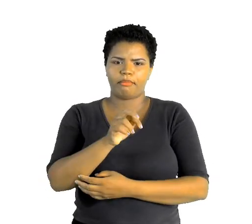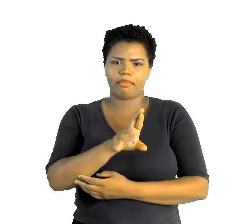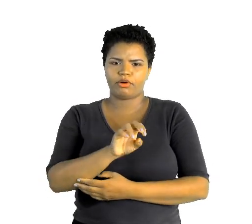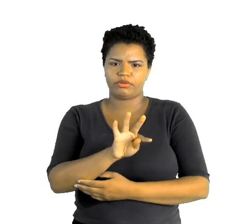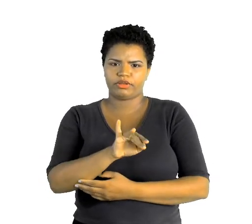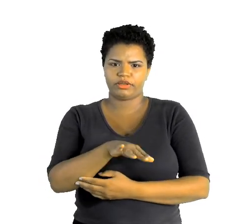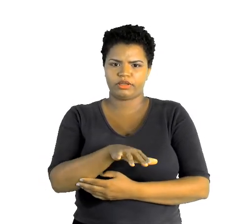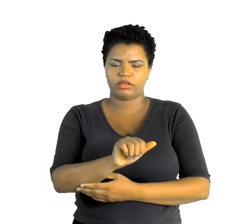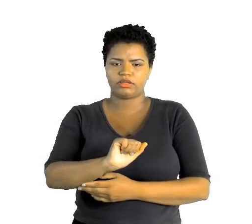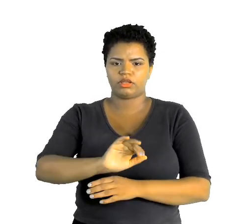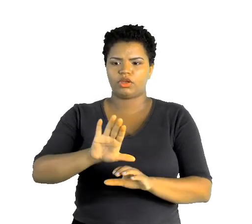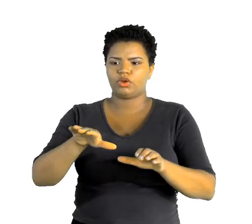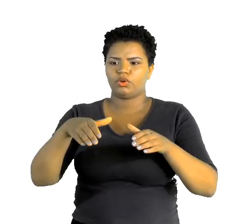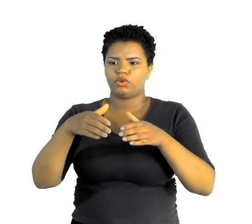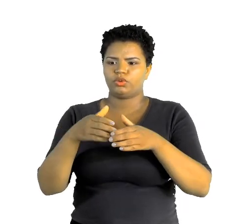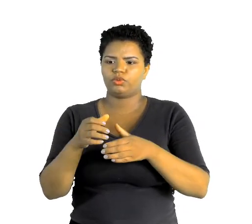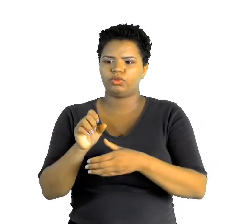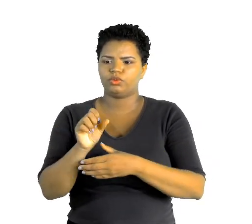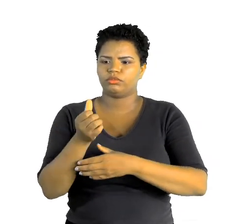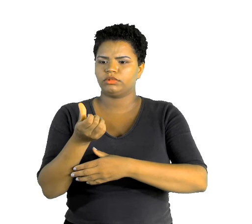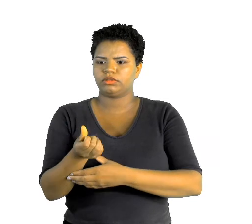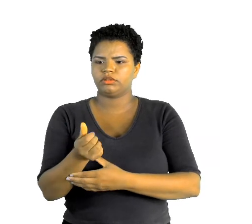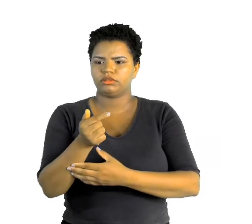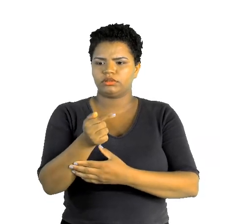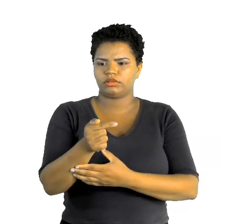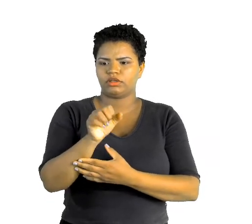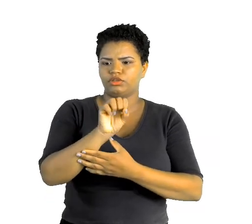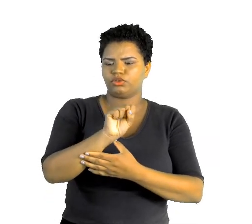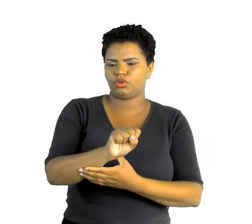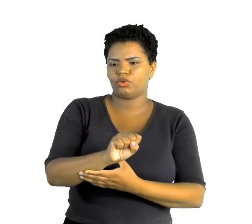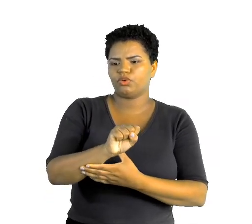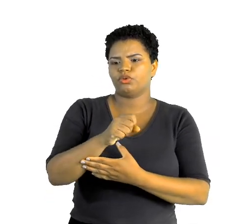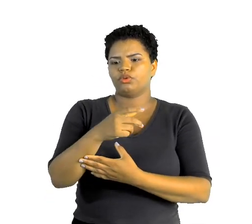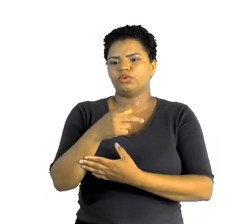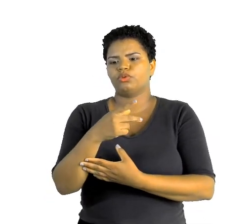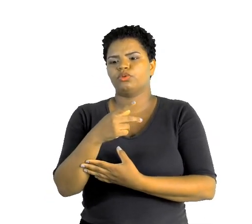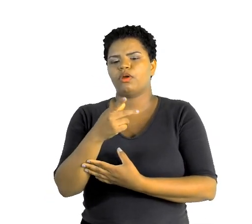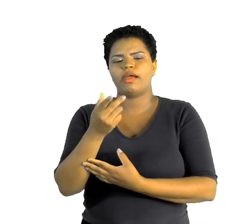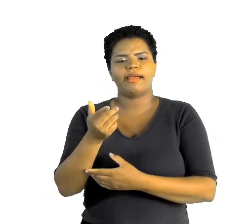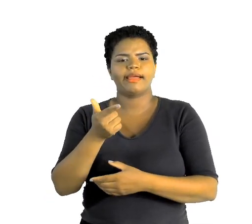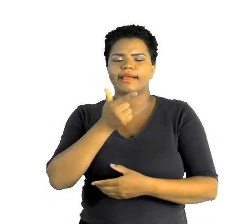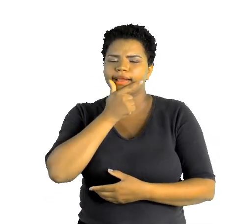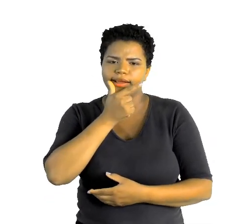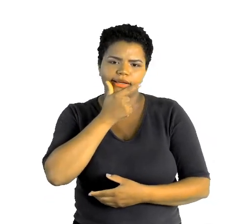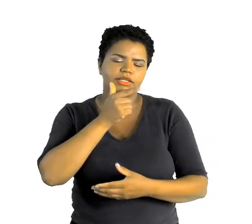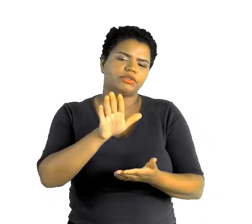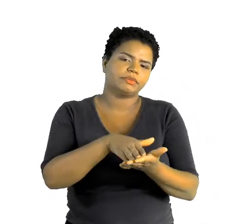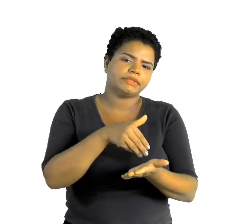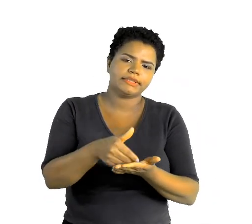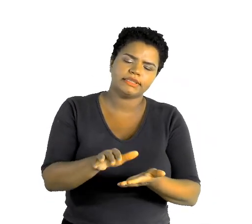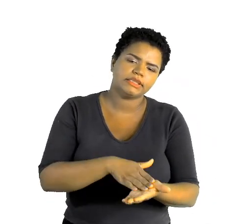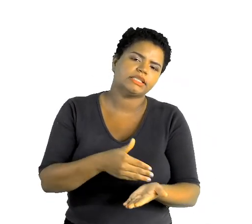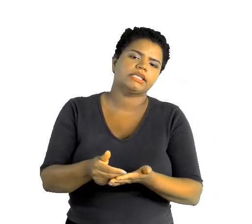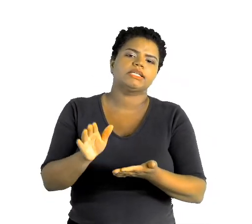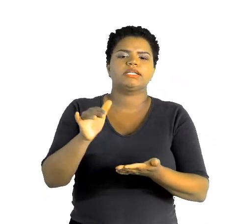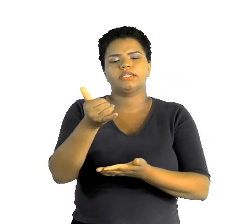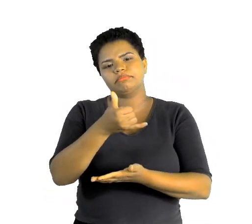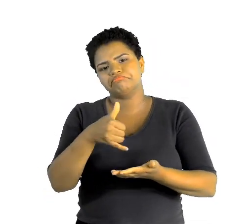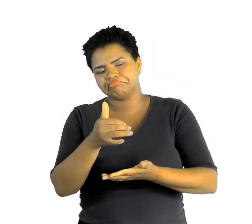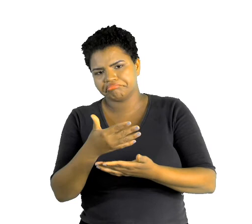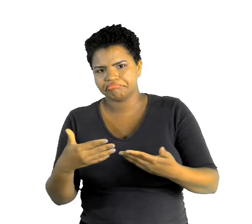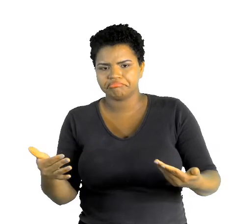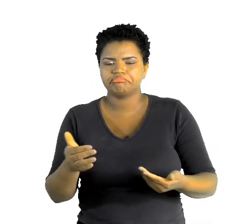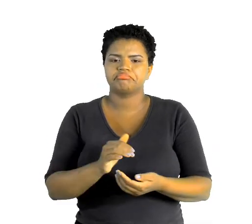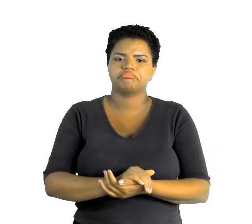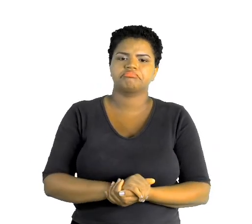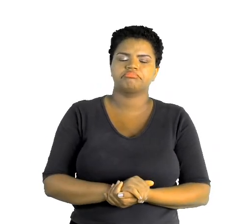das gorduras, os 7 e o 8. Então, o queijo, as manteigas, margarina e assim por diante. Então, nessa pirâmide, daí a